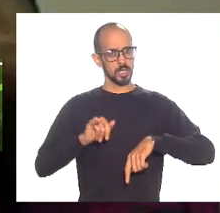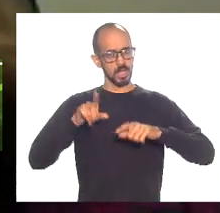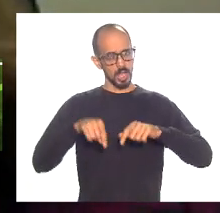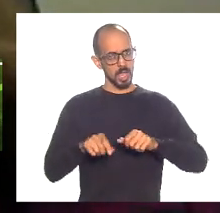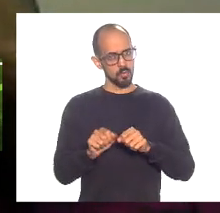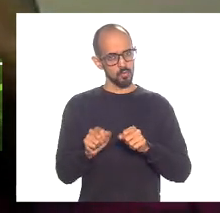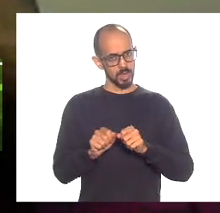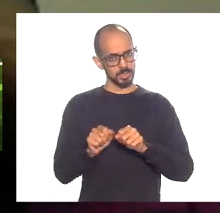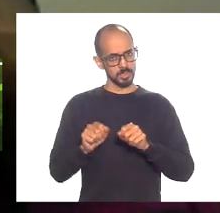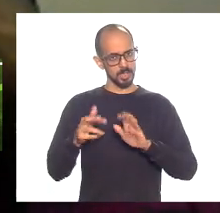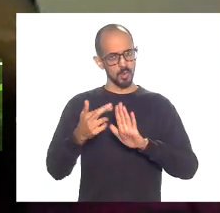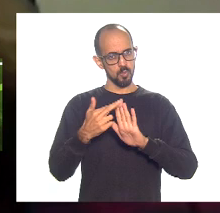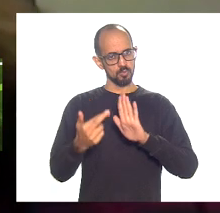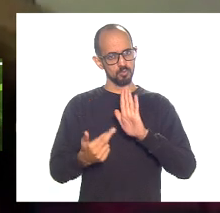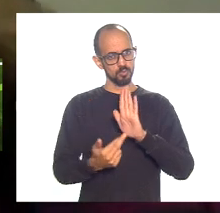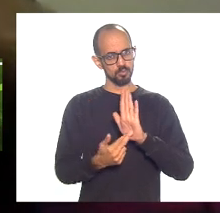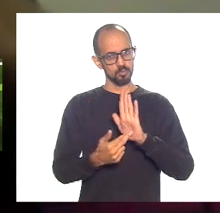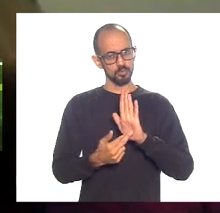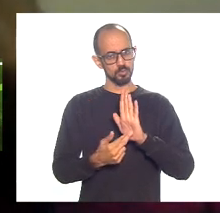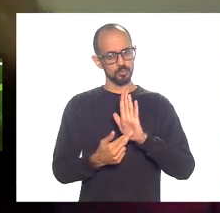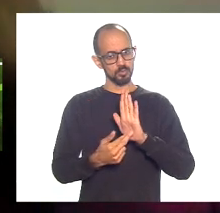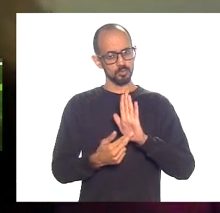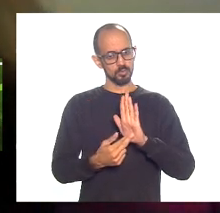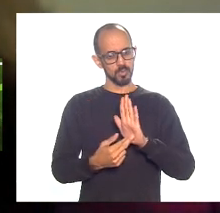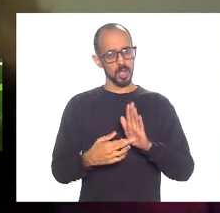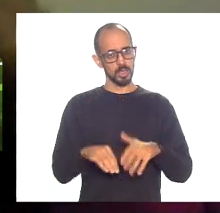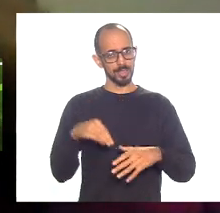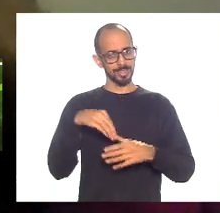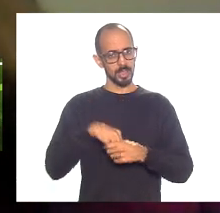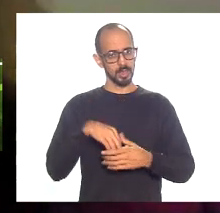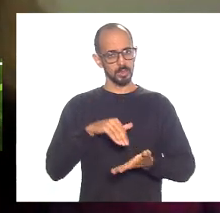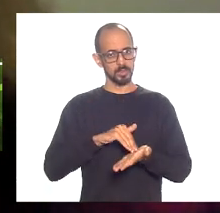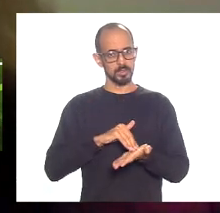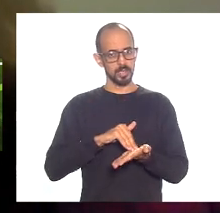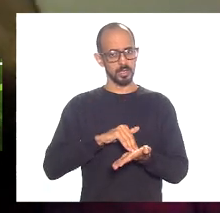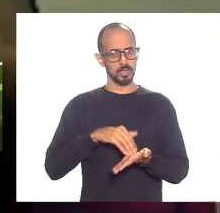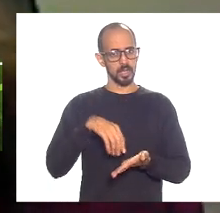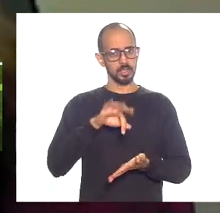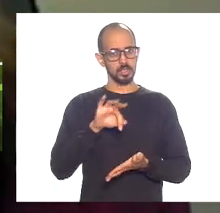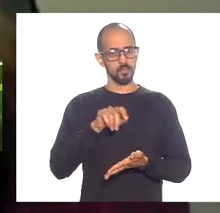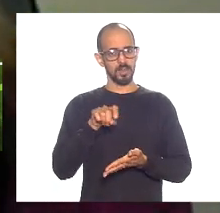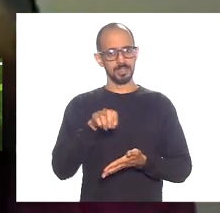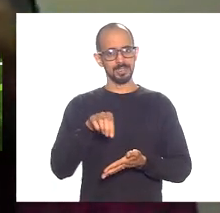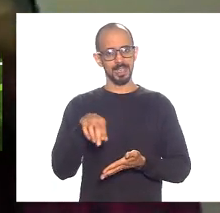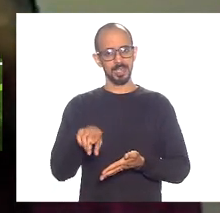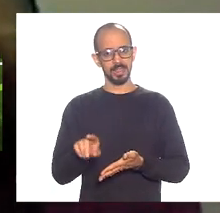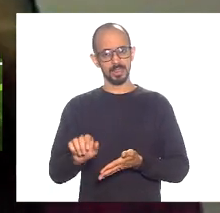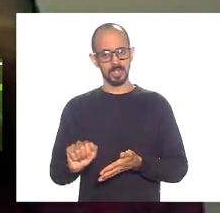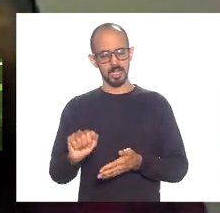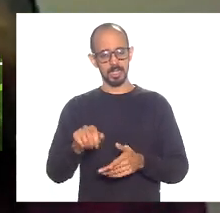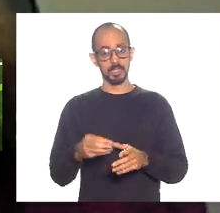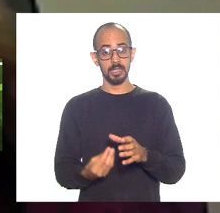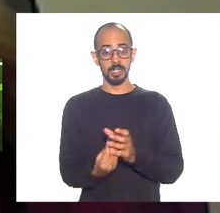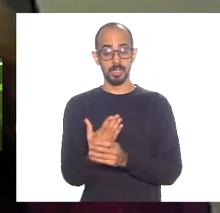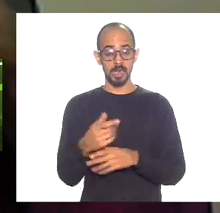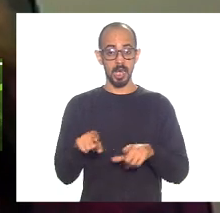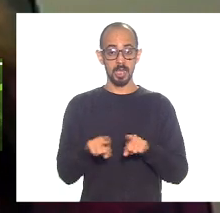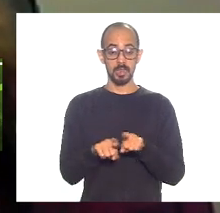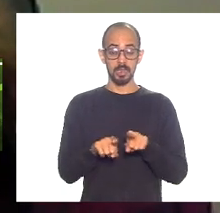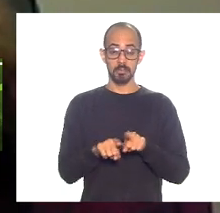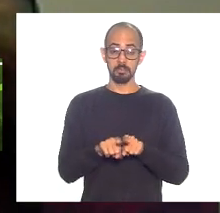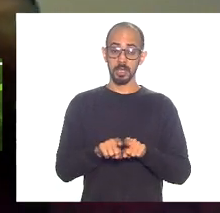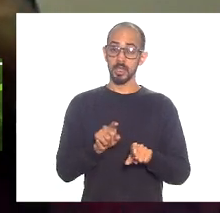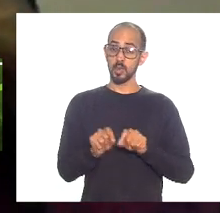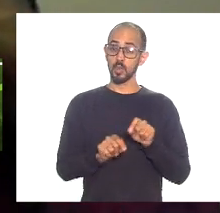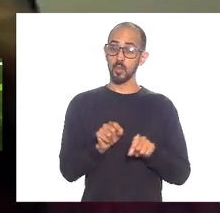protocolo da envergadura da Secretaria de Fazenda nesse controle e criar, deputado Luiz Paulo,